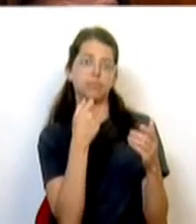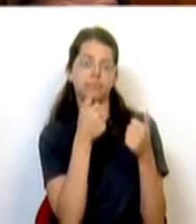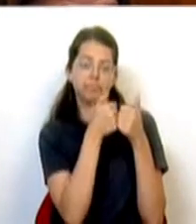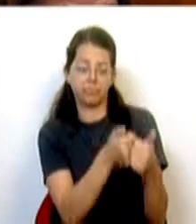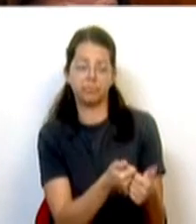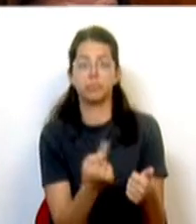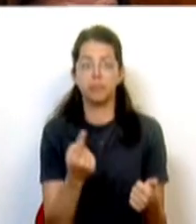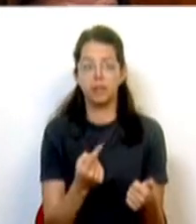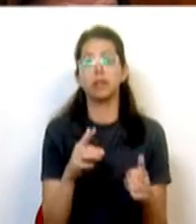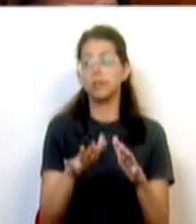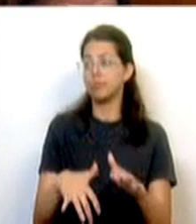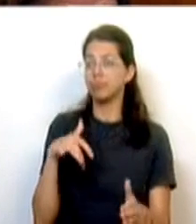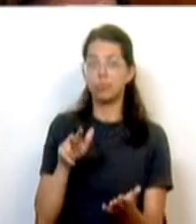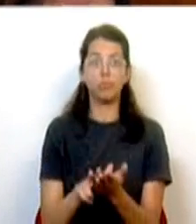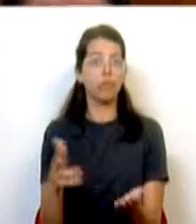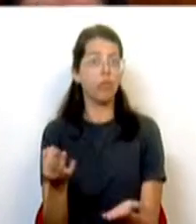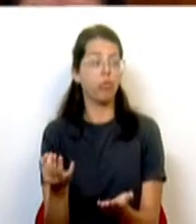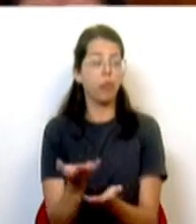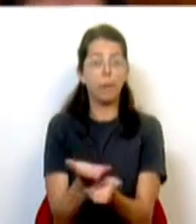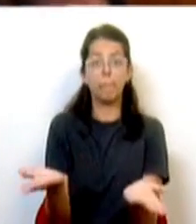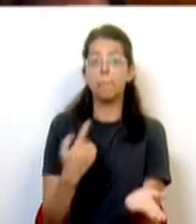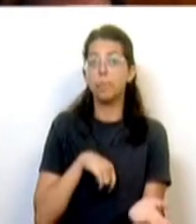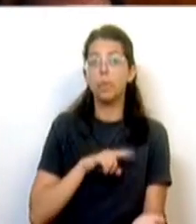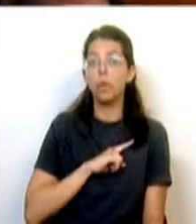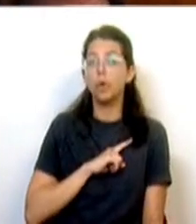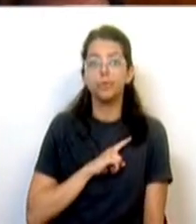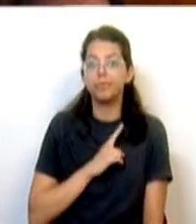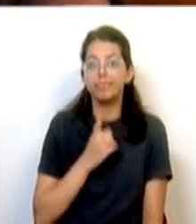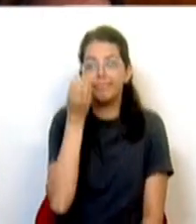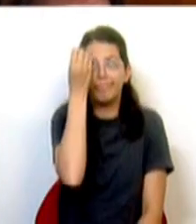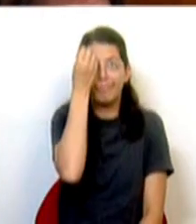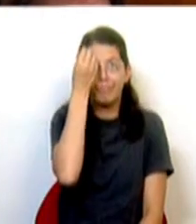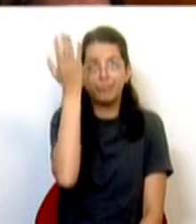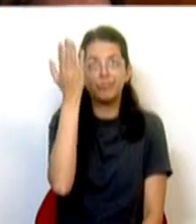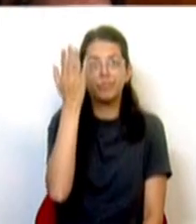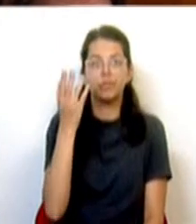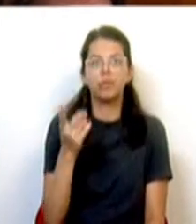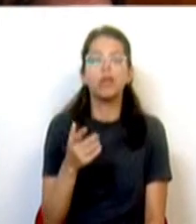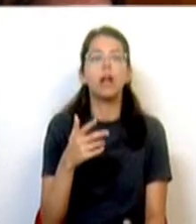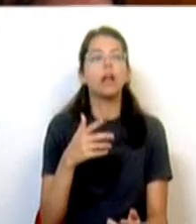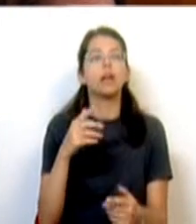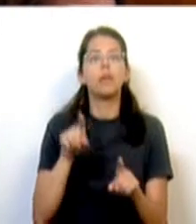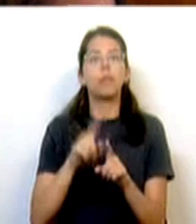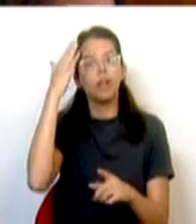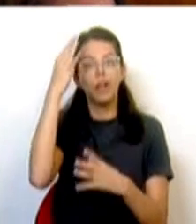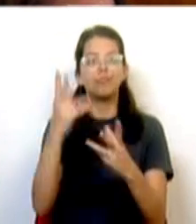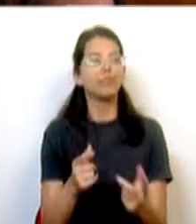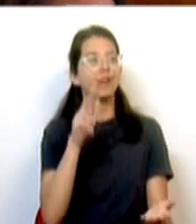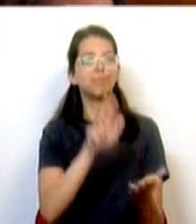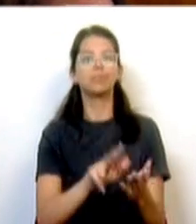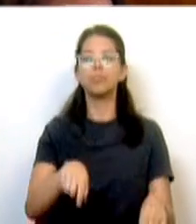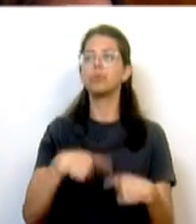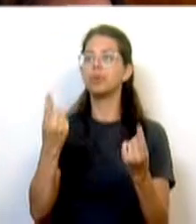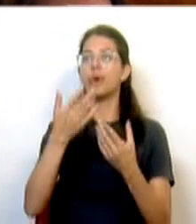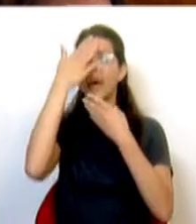aprovado por esta Câmara. E, portanto, nós não podemos esquecer, não podemos aprovar um orçamento e depois fazer taba rasa e achar